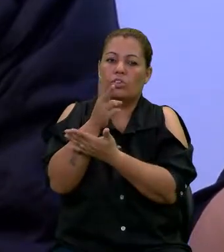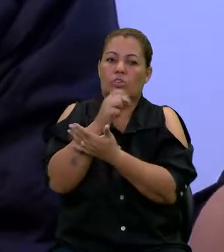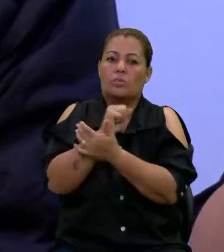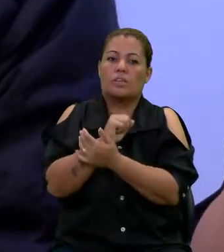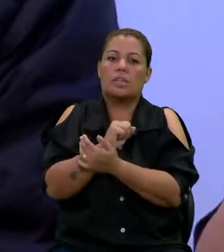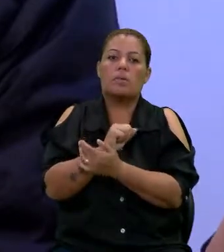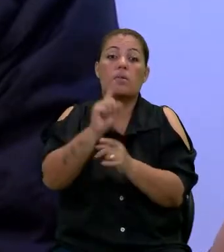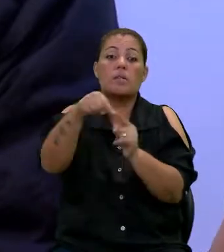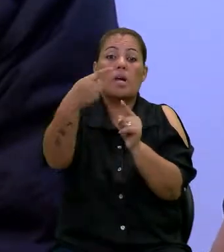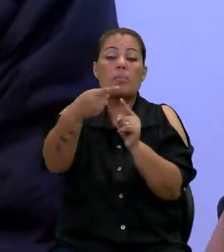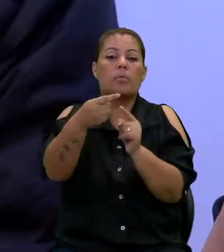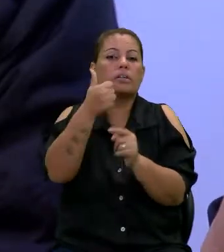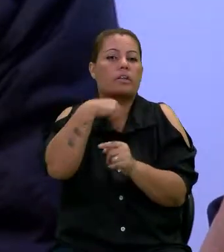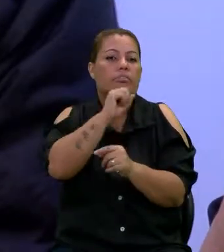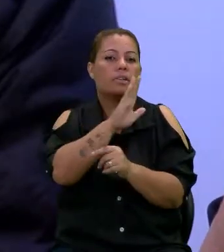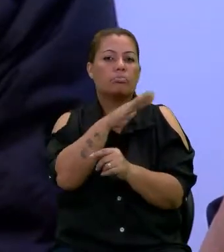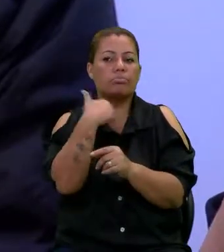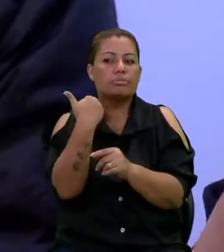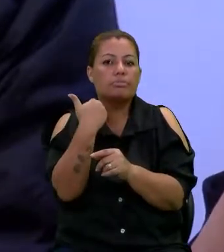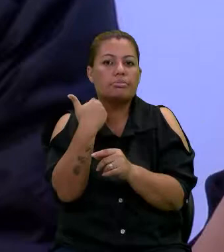Mesmo depois que a filha faleceu.